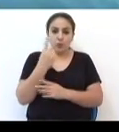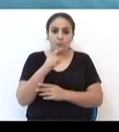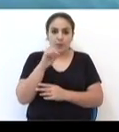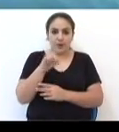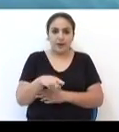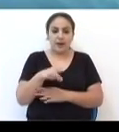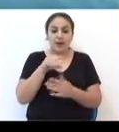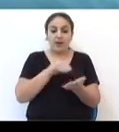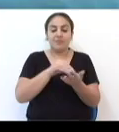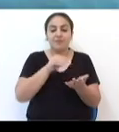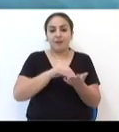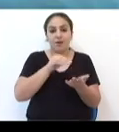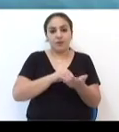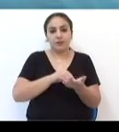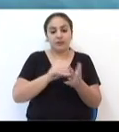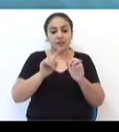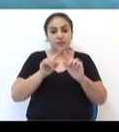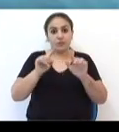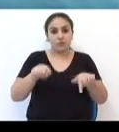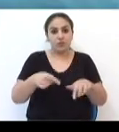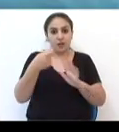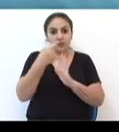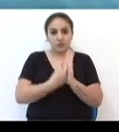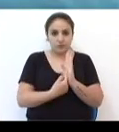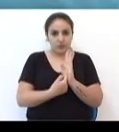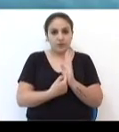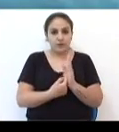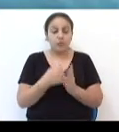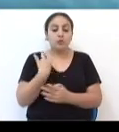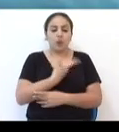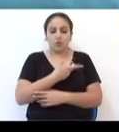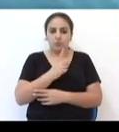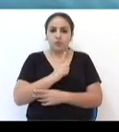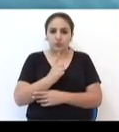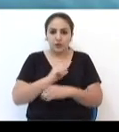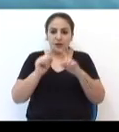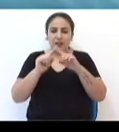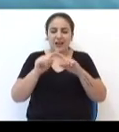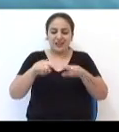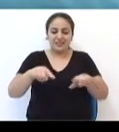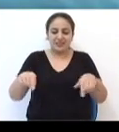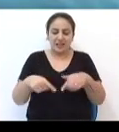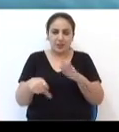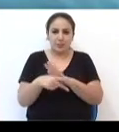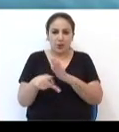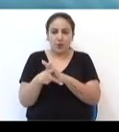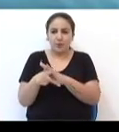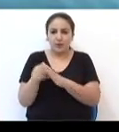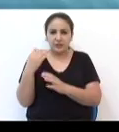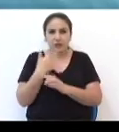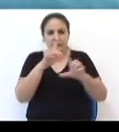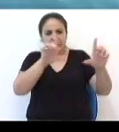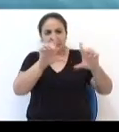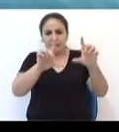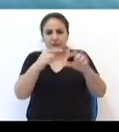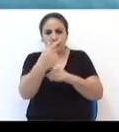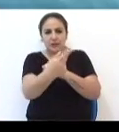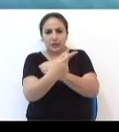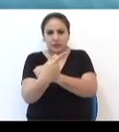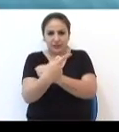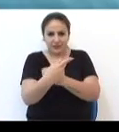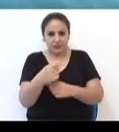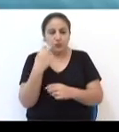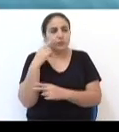Uma delas é a deficiência de efetivo. Nós tínhamos a nossa sala de operações e a sala de vídeo monitoramento separadas,